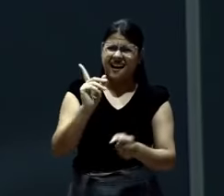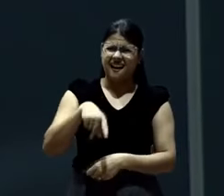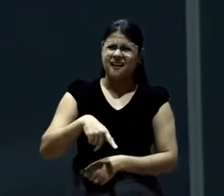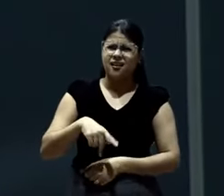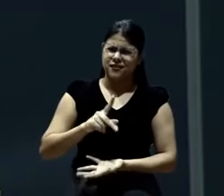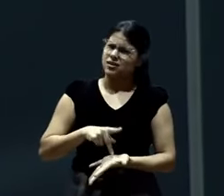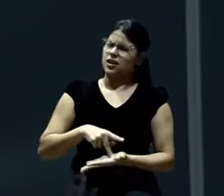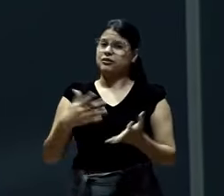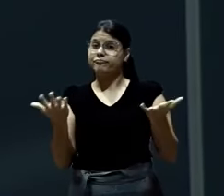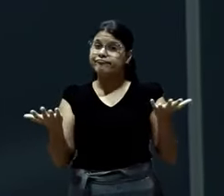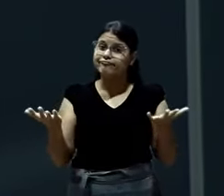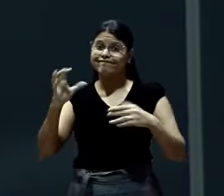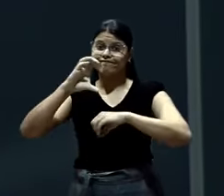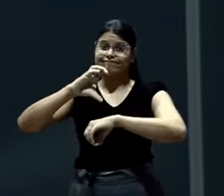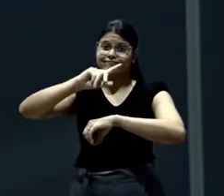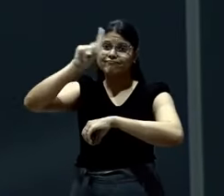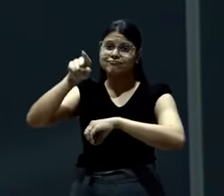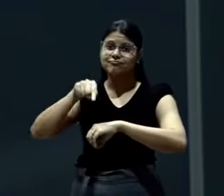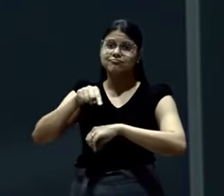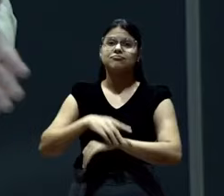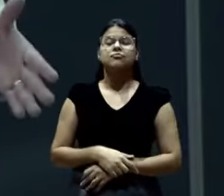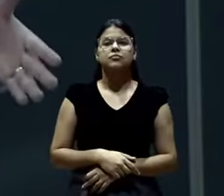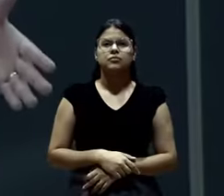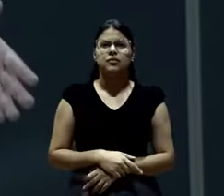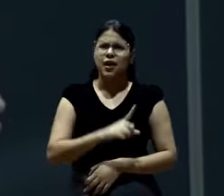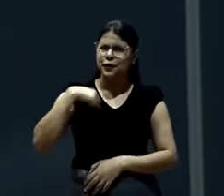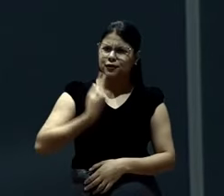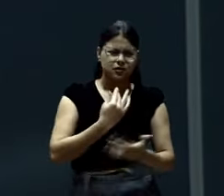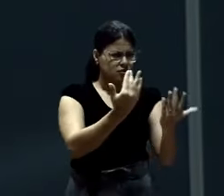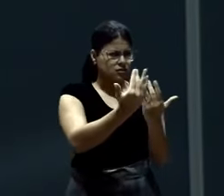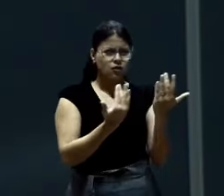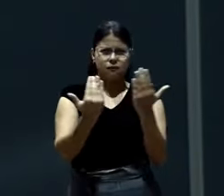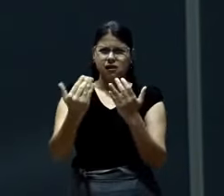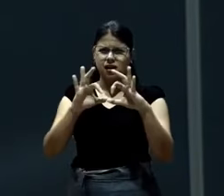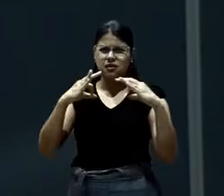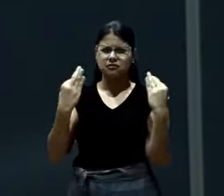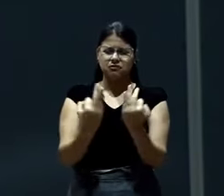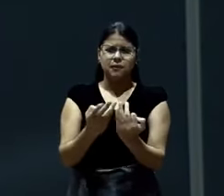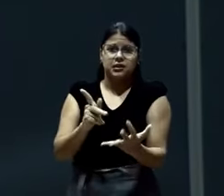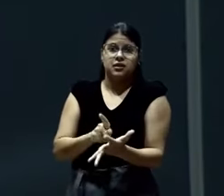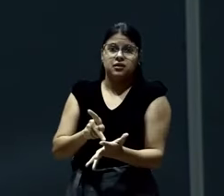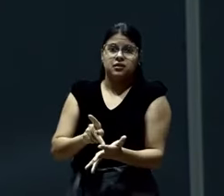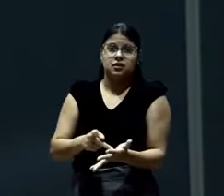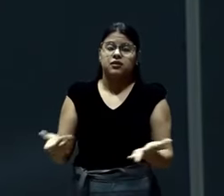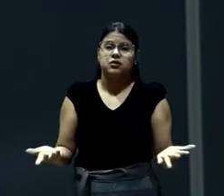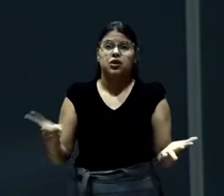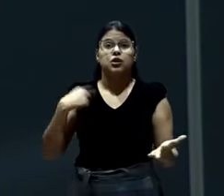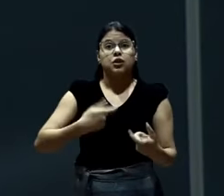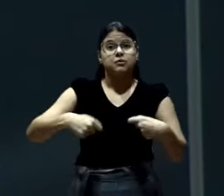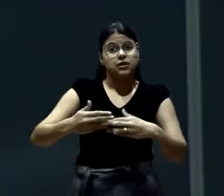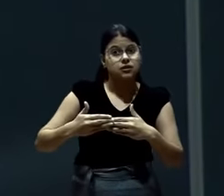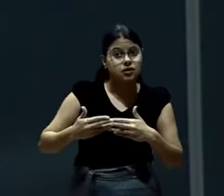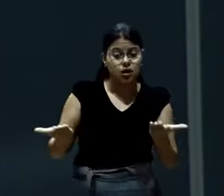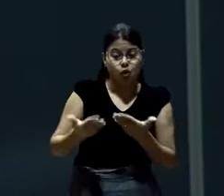Será que nós somos o que o texto nos diz? Família? Se não somos, a partir de hoje, podemos